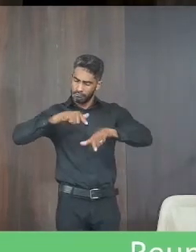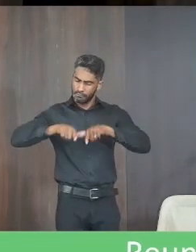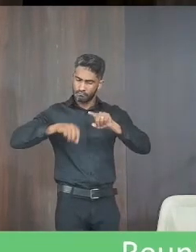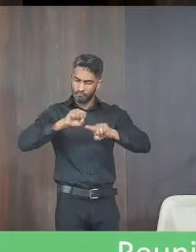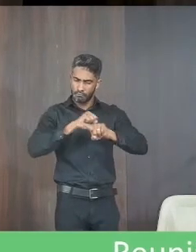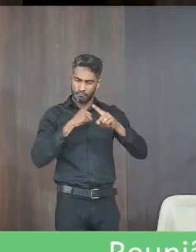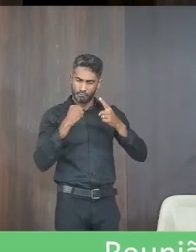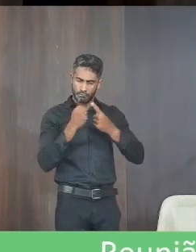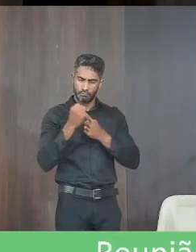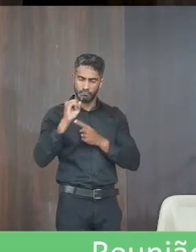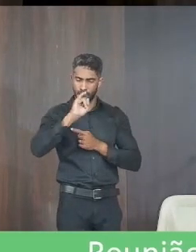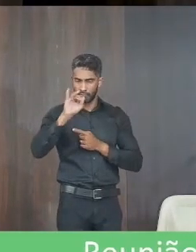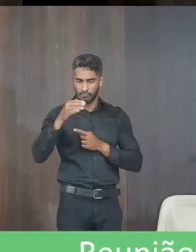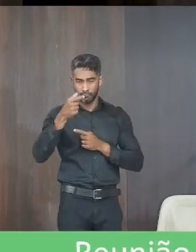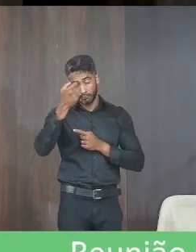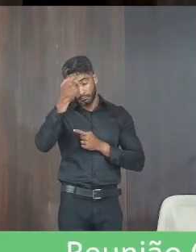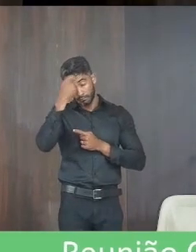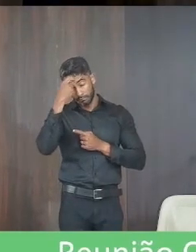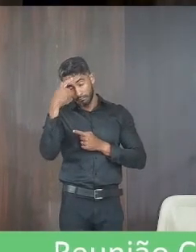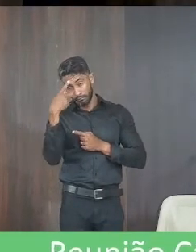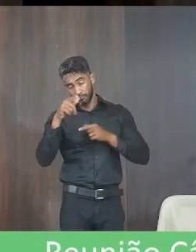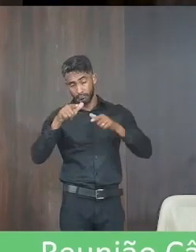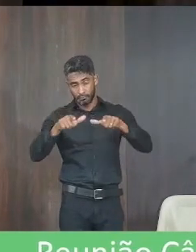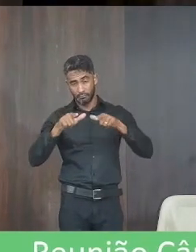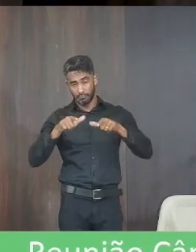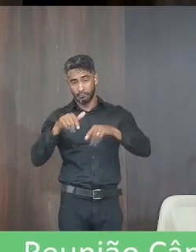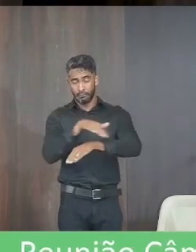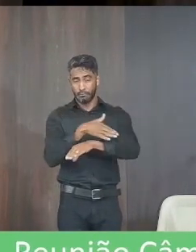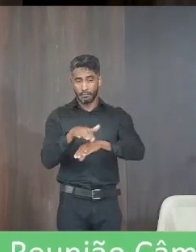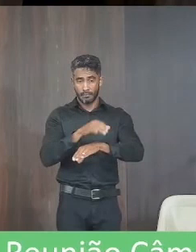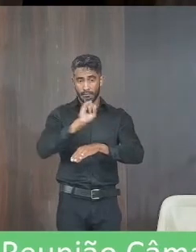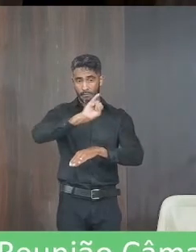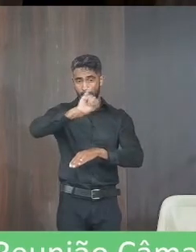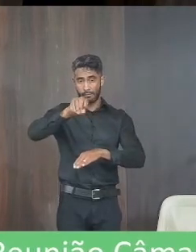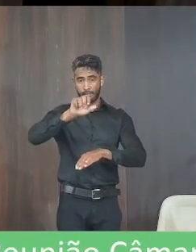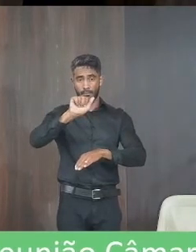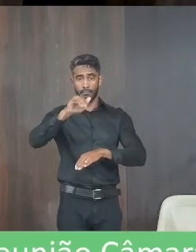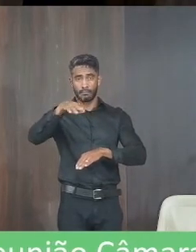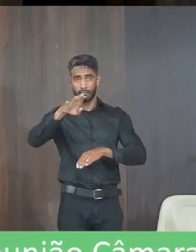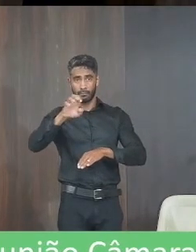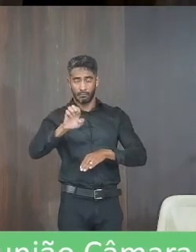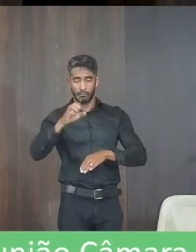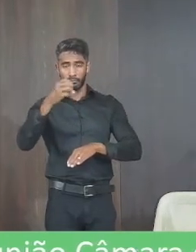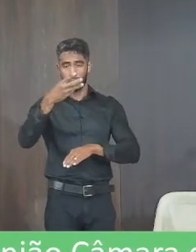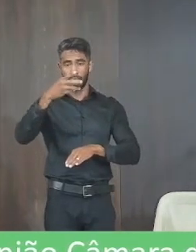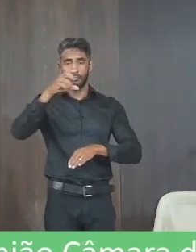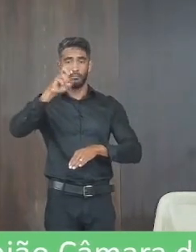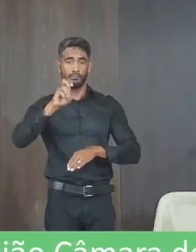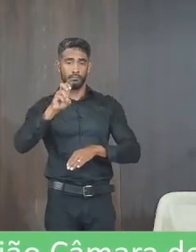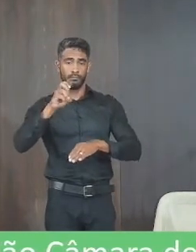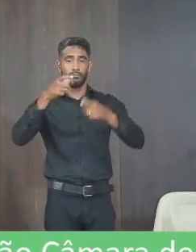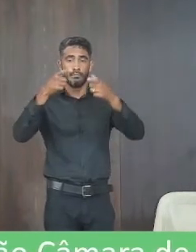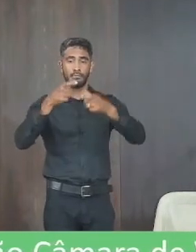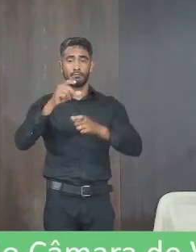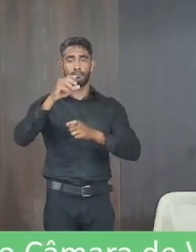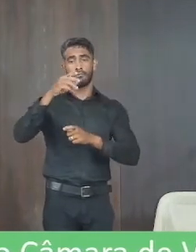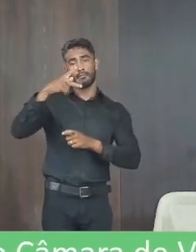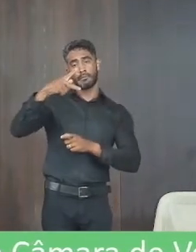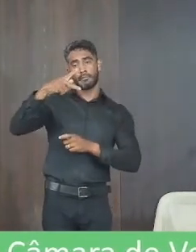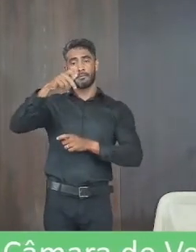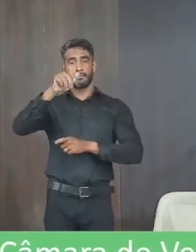requer que seja dada ciência ao aplaudido residente na rua Jaime Honorato Santos 35 bairro Padre Eustáquio